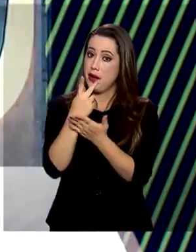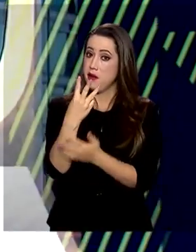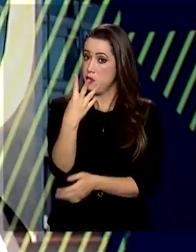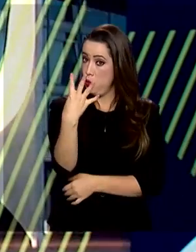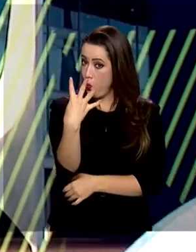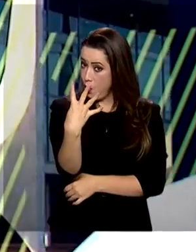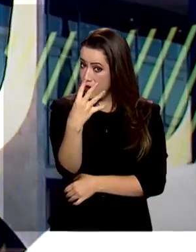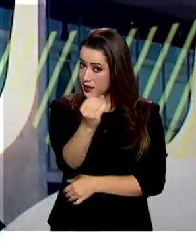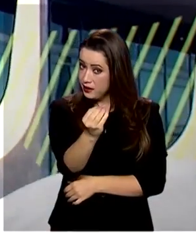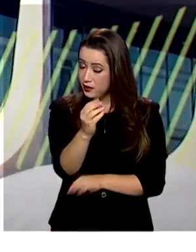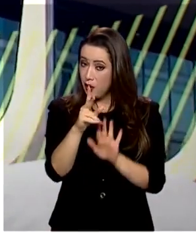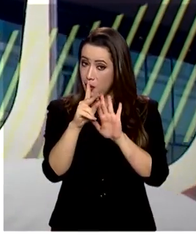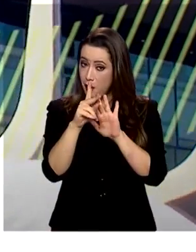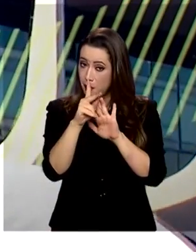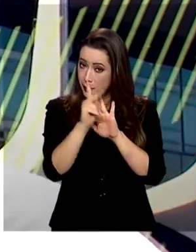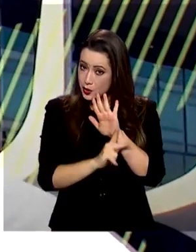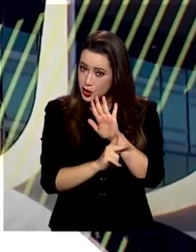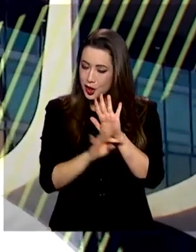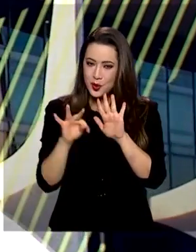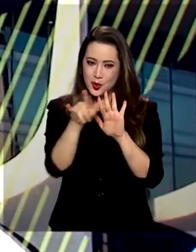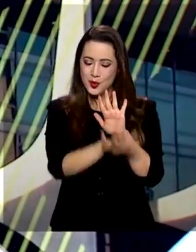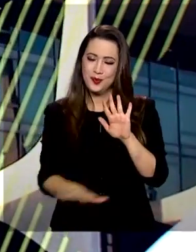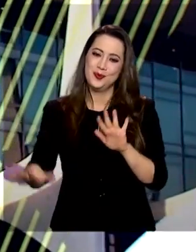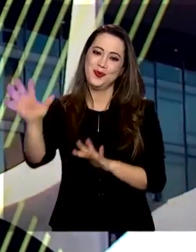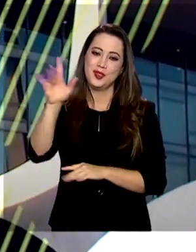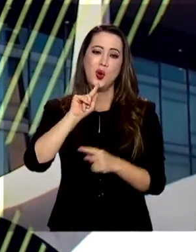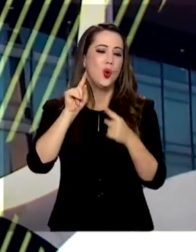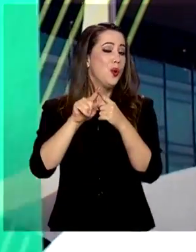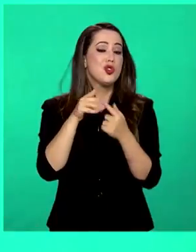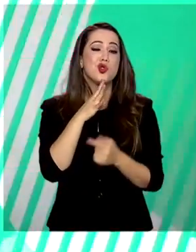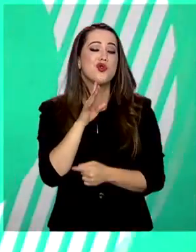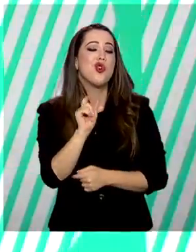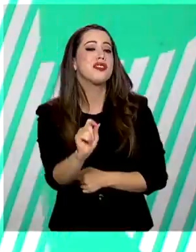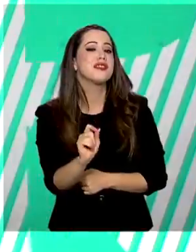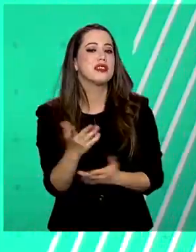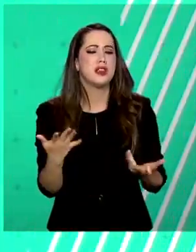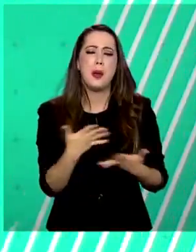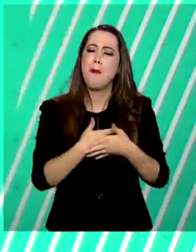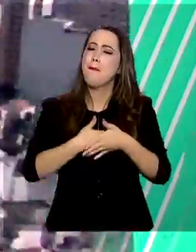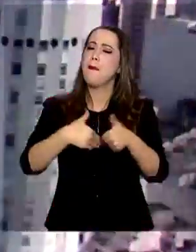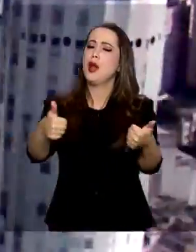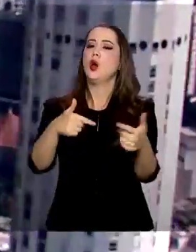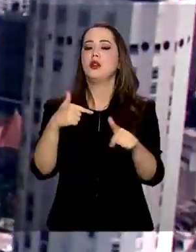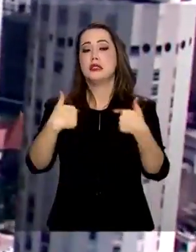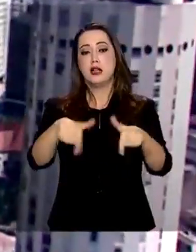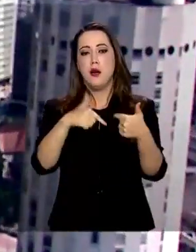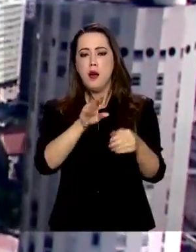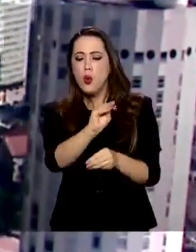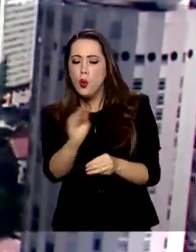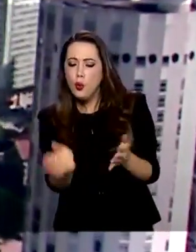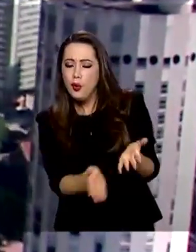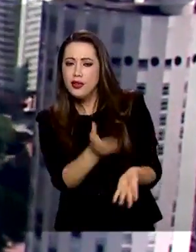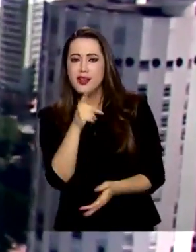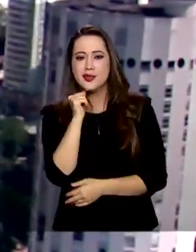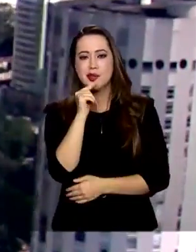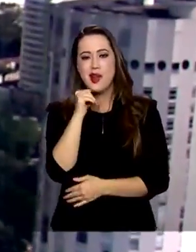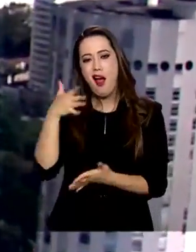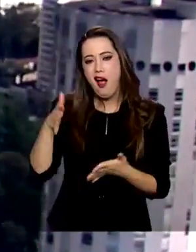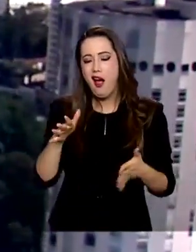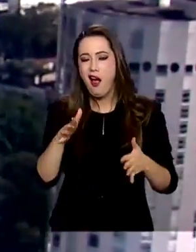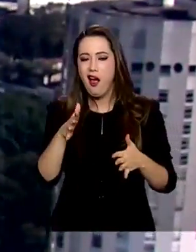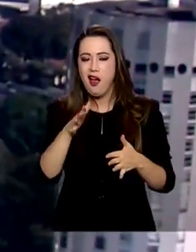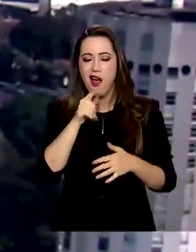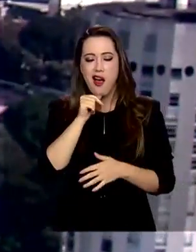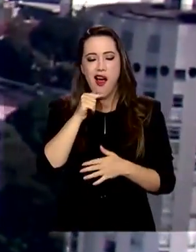todas as regiões do Brasil. O objetivo é reconhecer as melhores práticas e iniciativas voltadas ao cuidado das águas no Brasil.